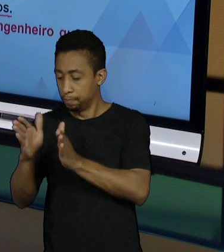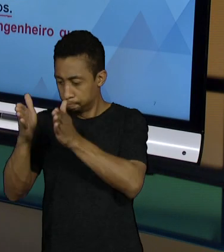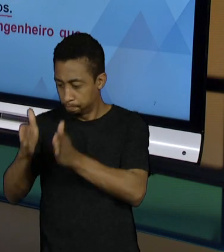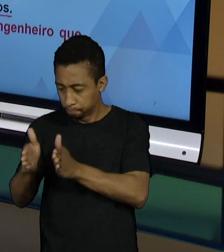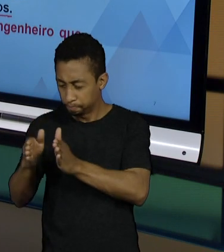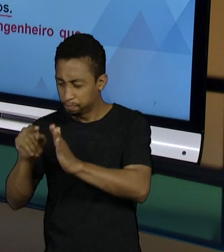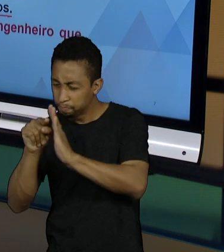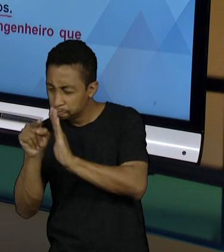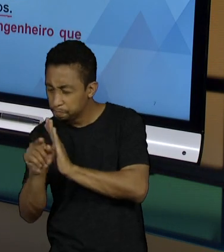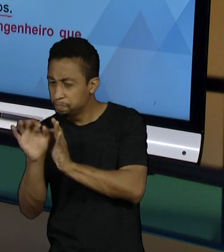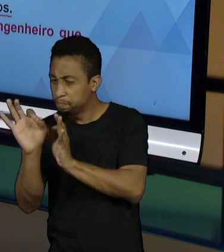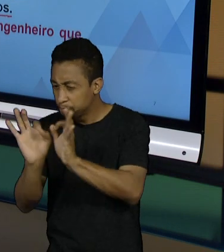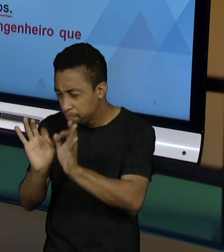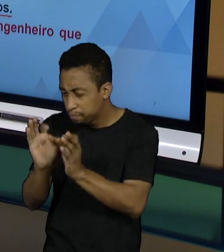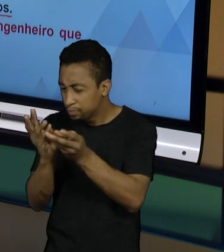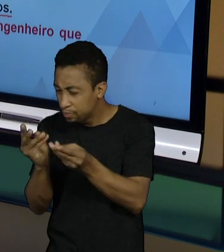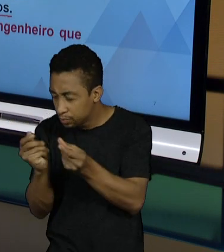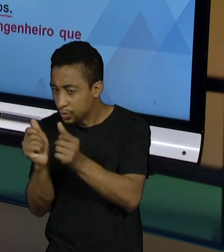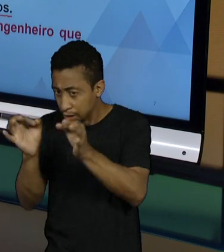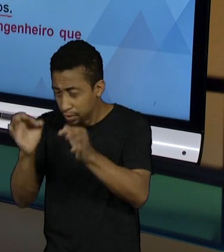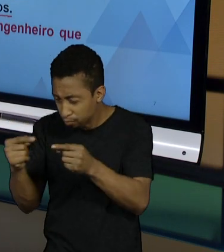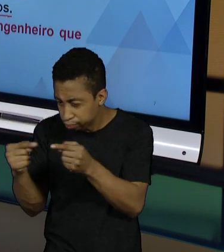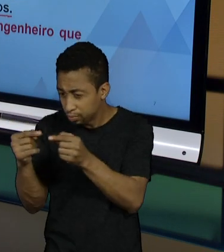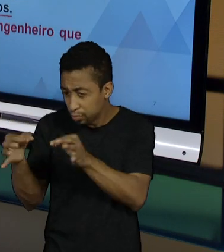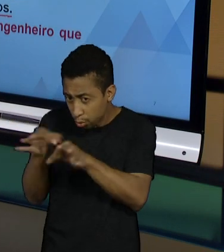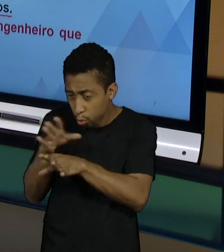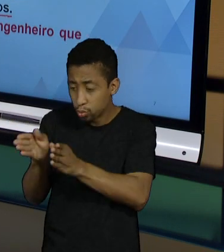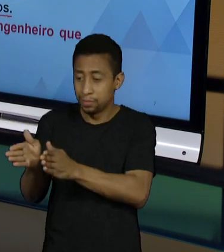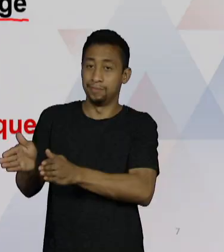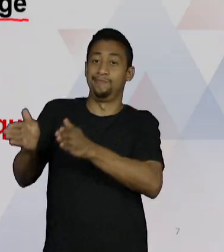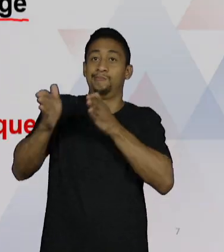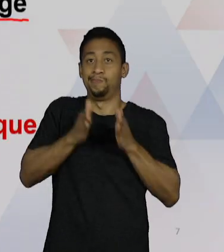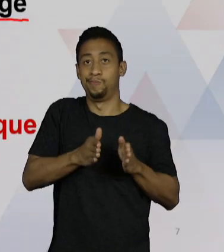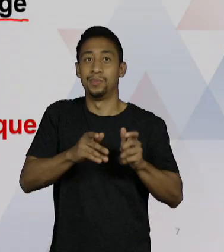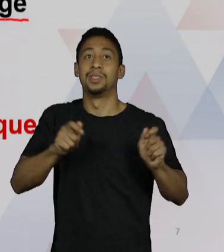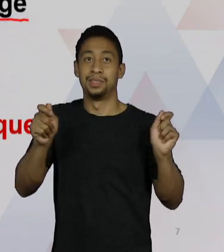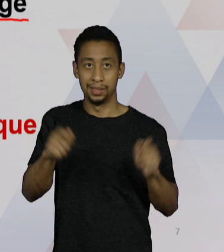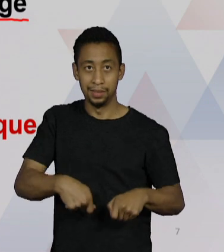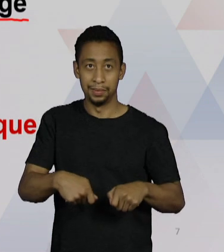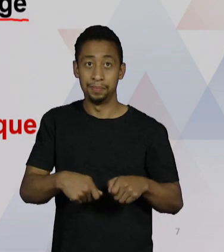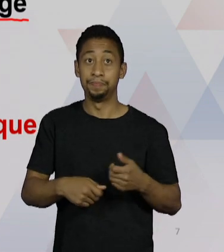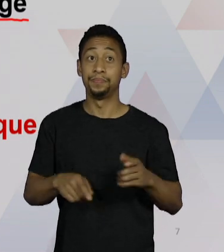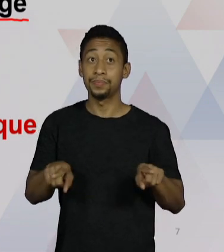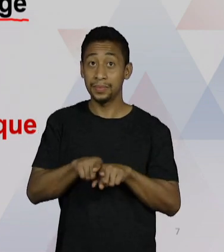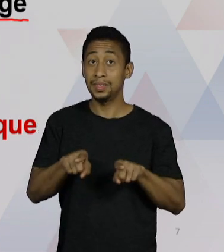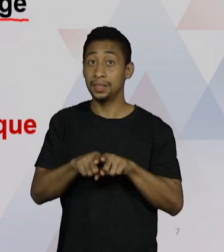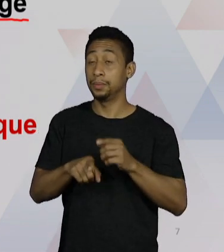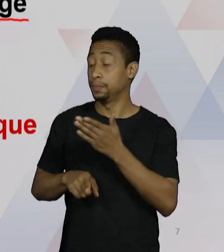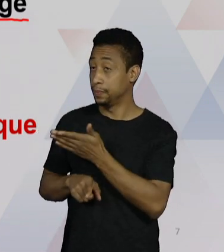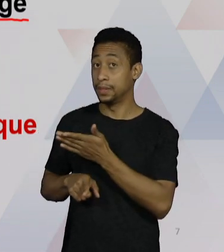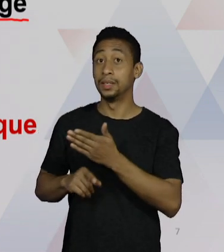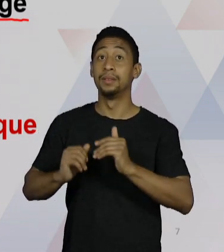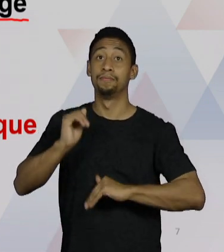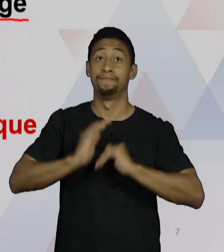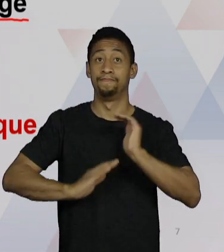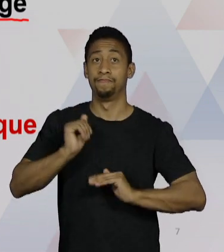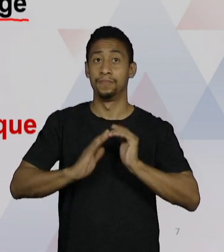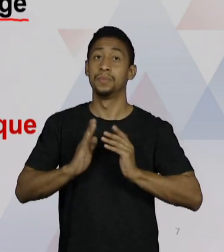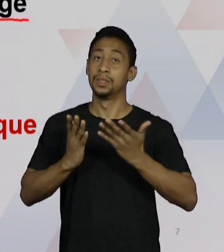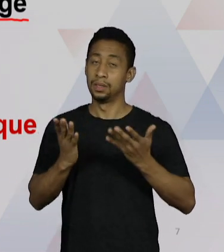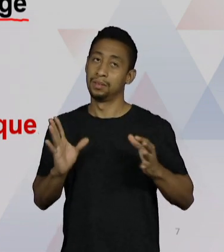quantidade ou qualidade que vocês escolherem. E atividades é o detalhamento das fases.